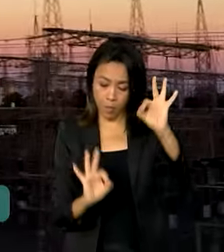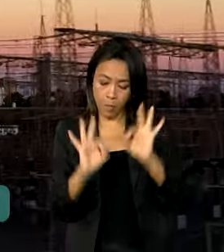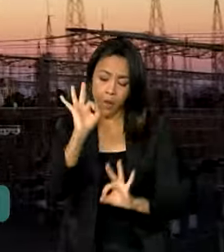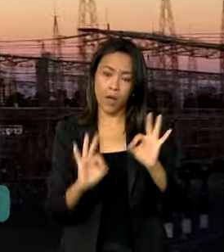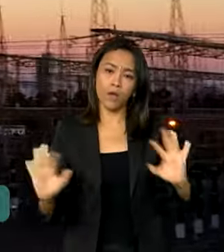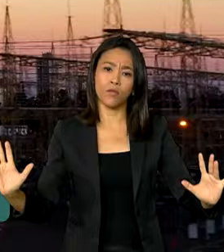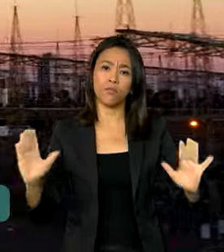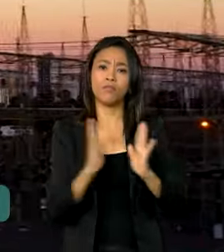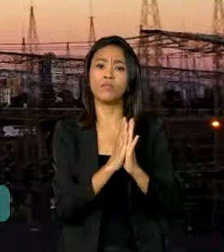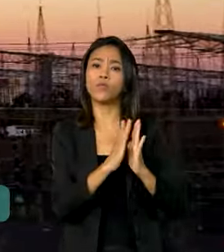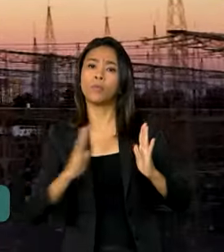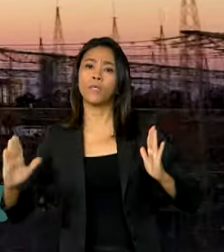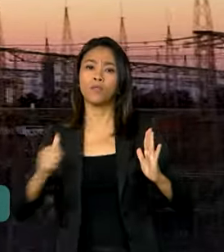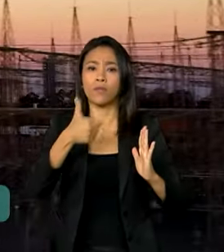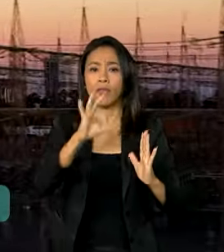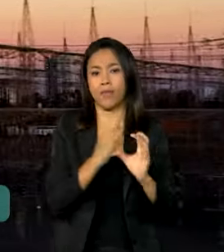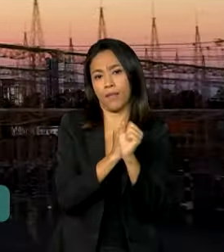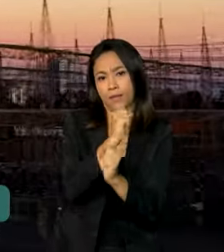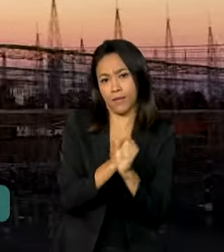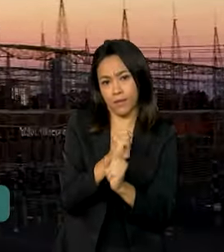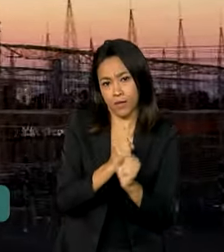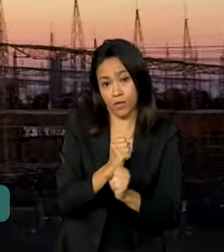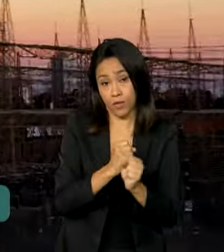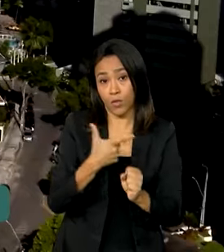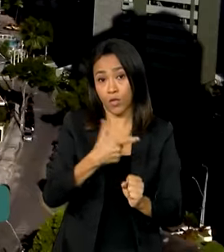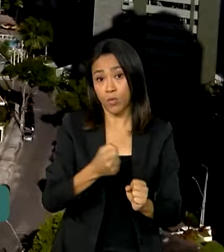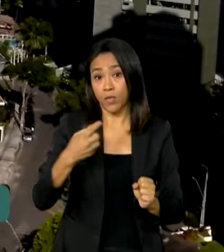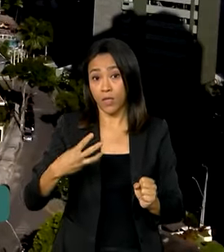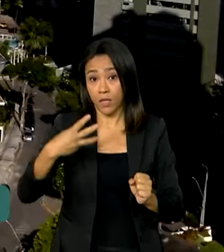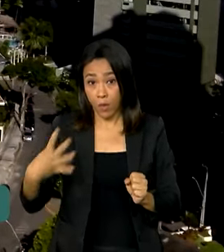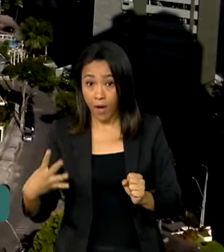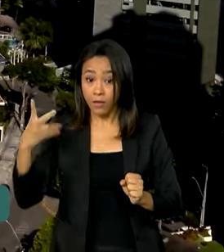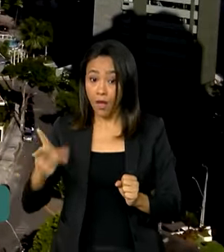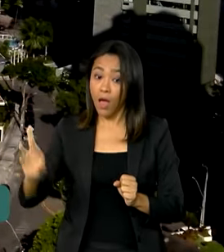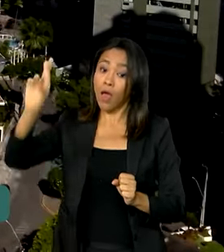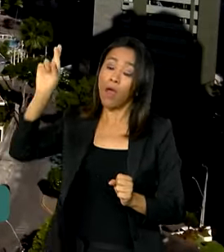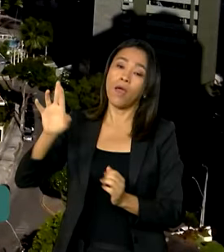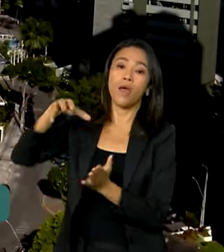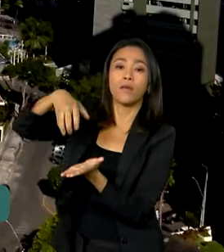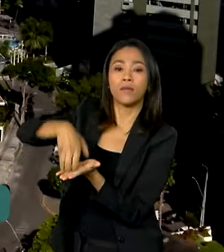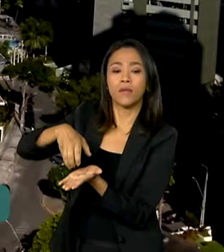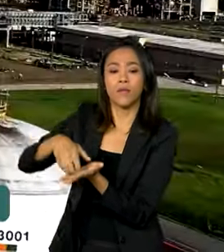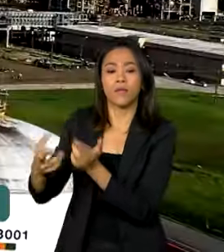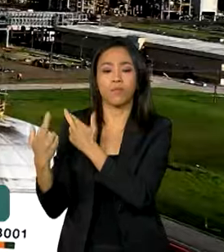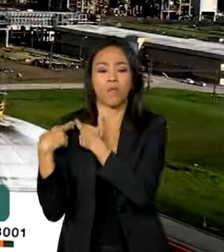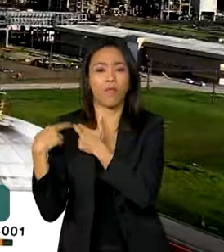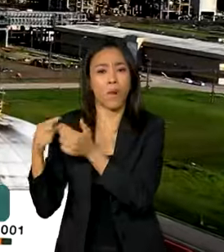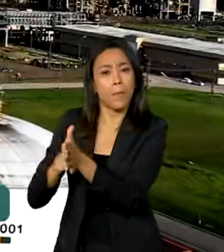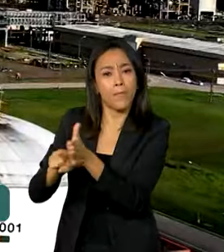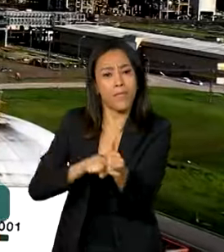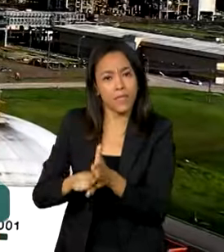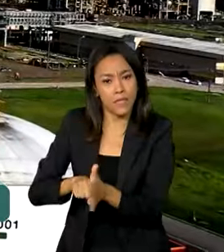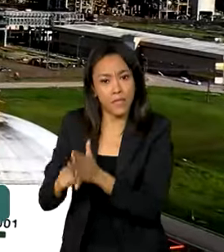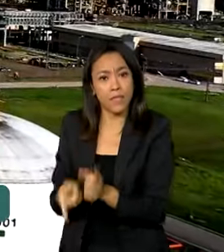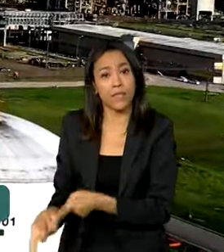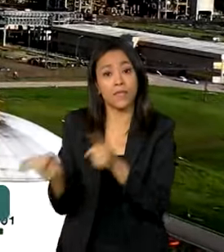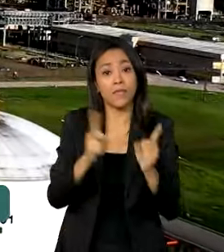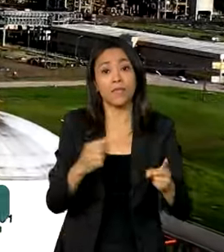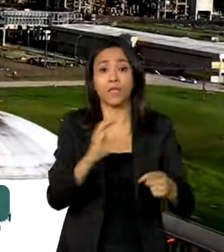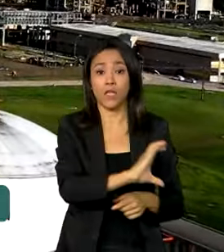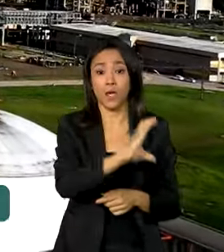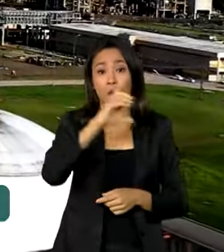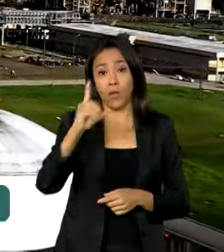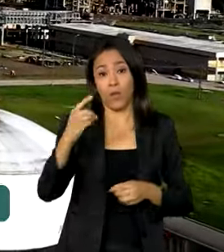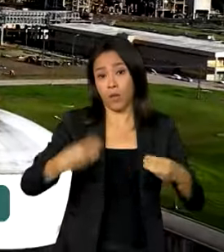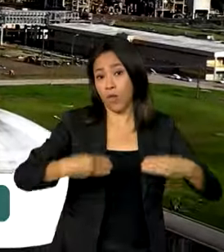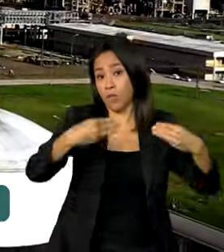Energia 2034, conduzida pela Empresa de Pesquisa Energética e coordenada pelo Ministério de Minas